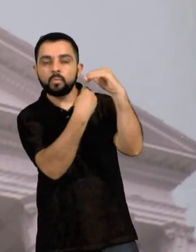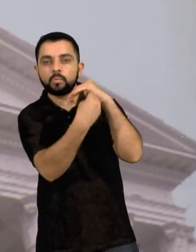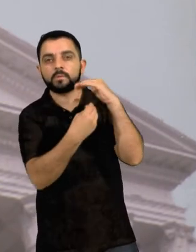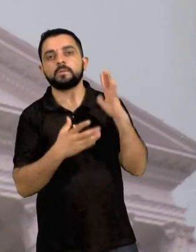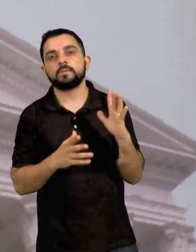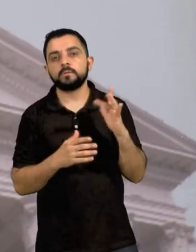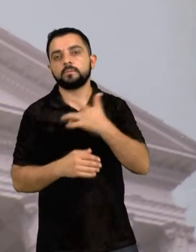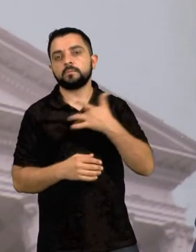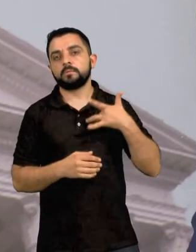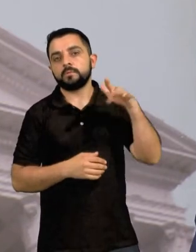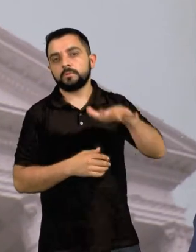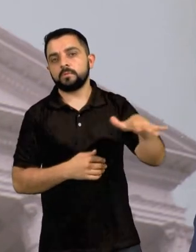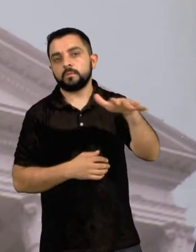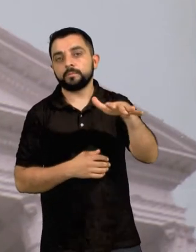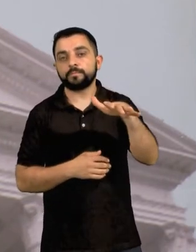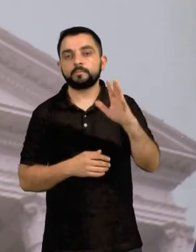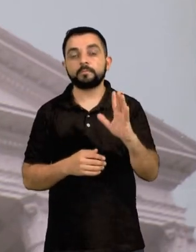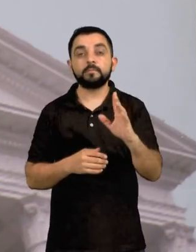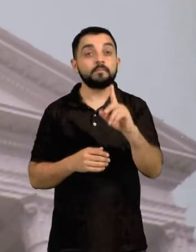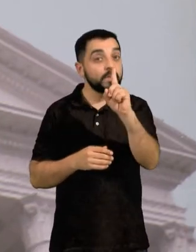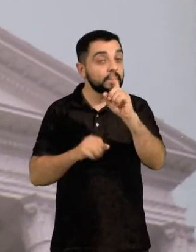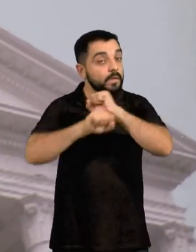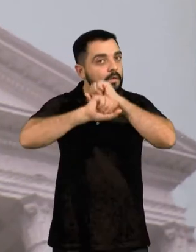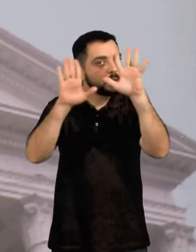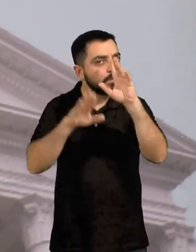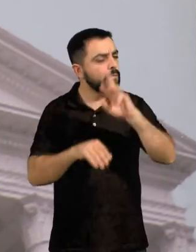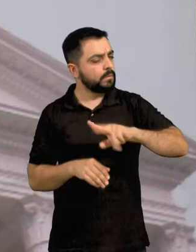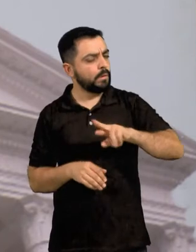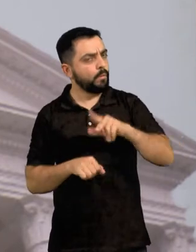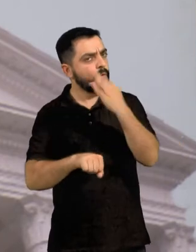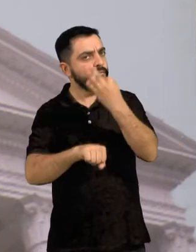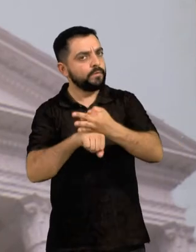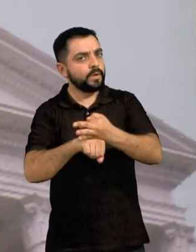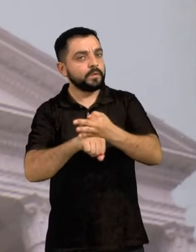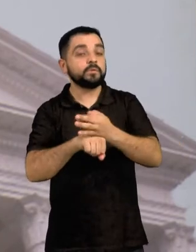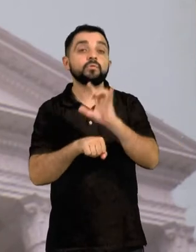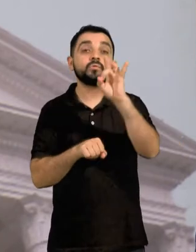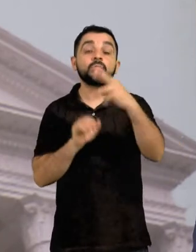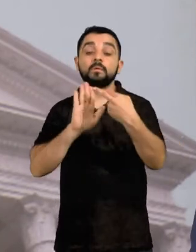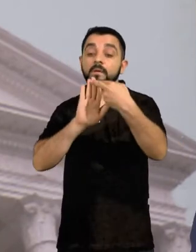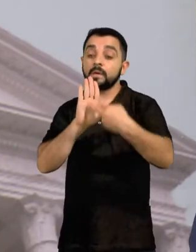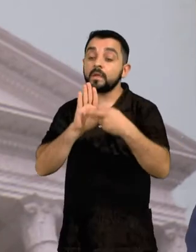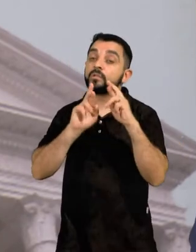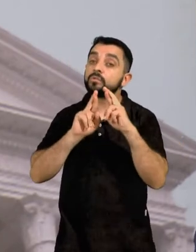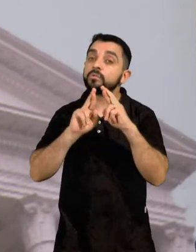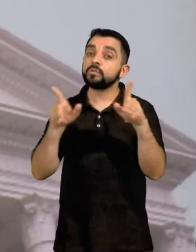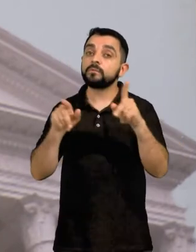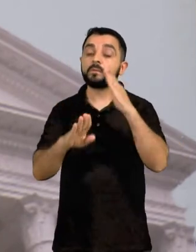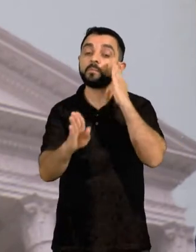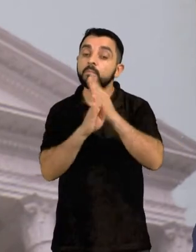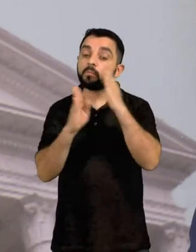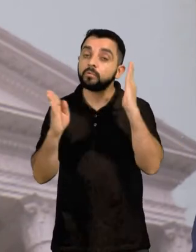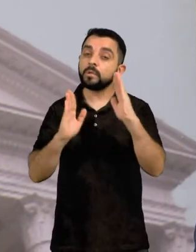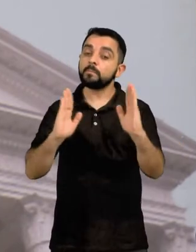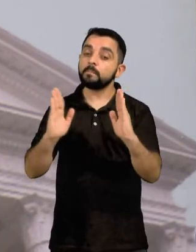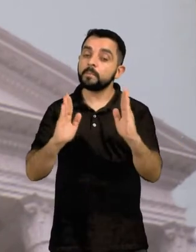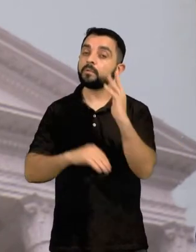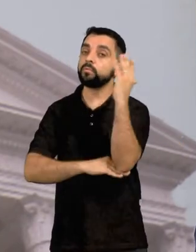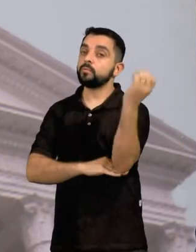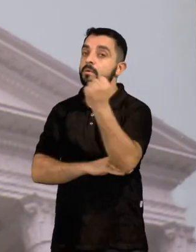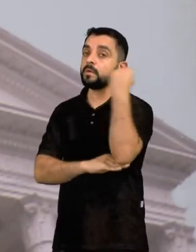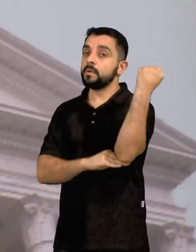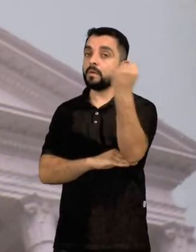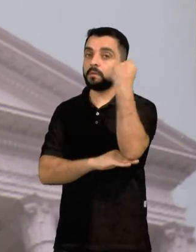fique claro, não estamos instituindo férias, mas sim implementando uma série de medidas excepcionais em vista dessa pandemia. Estamos